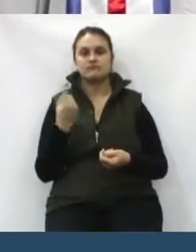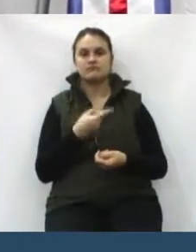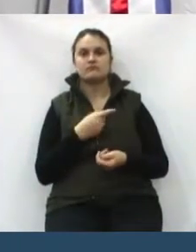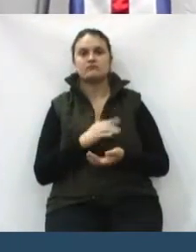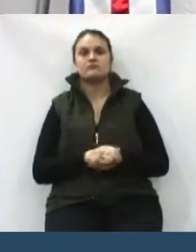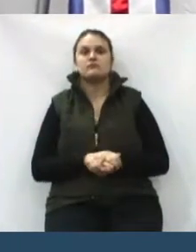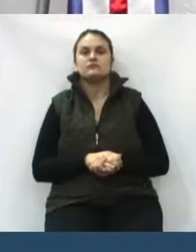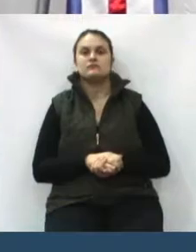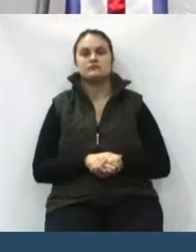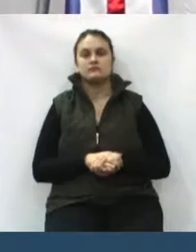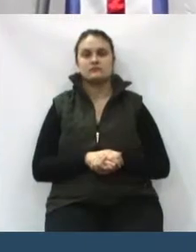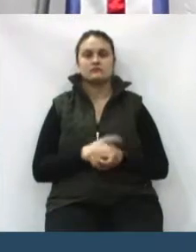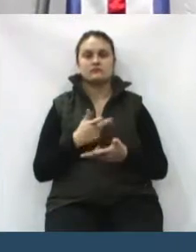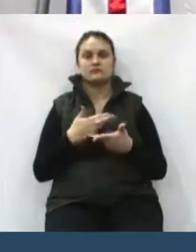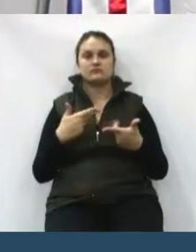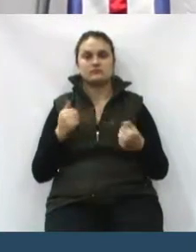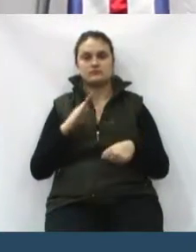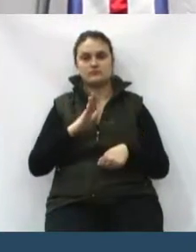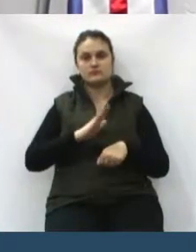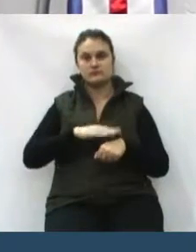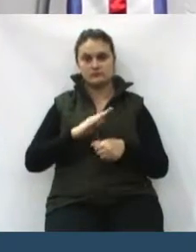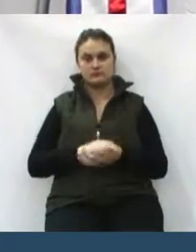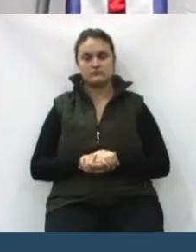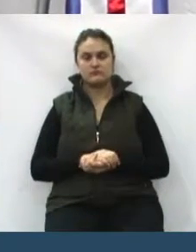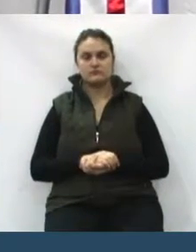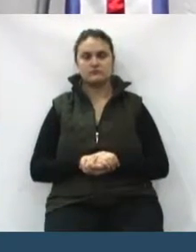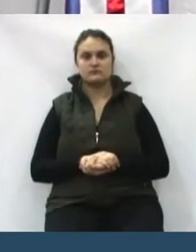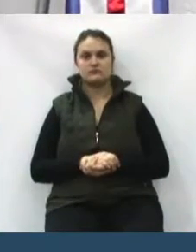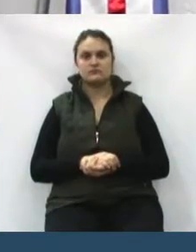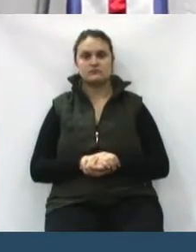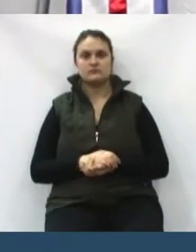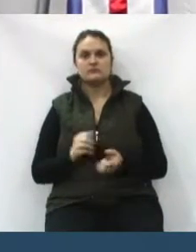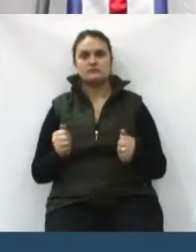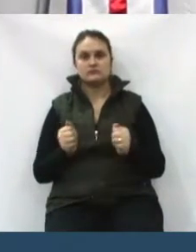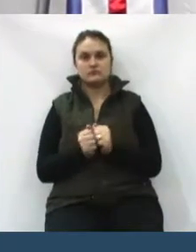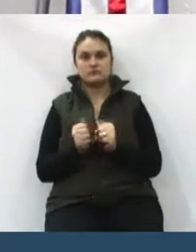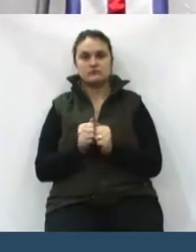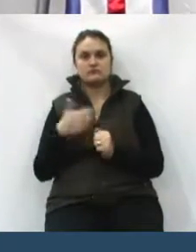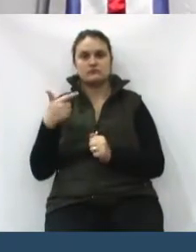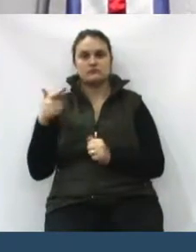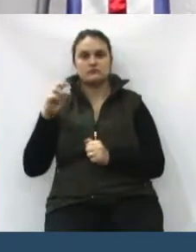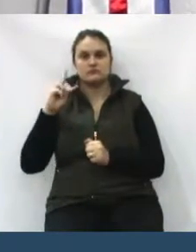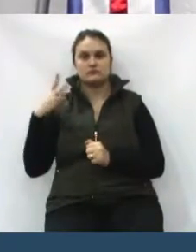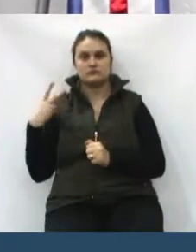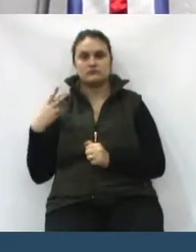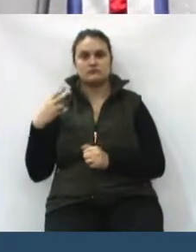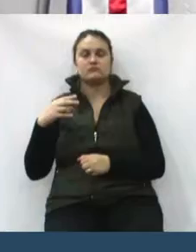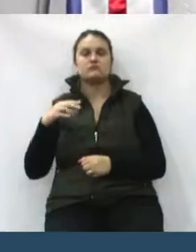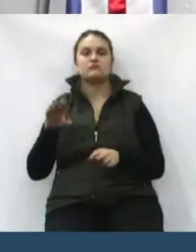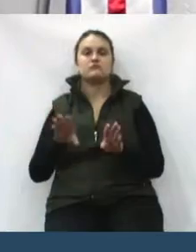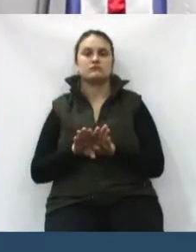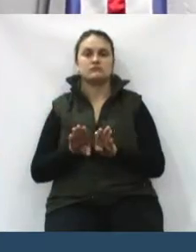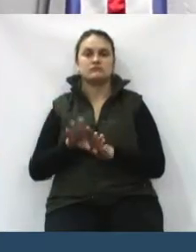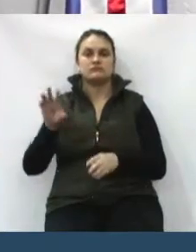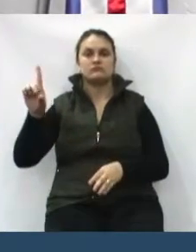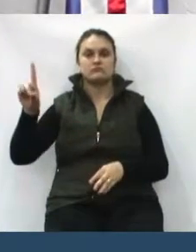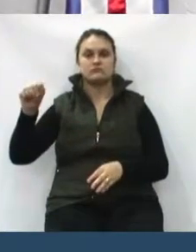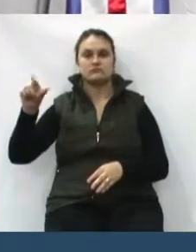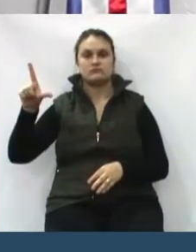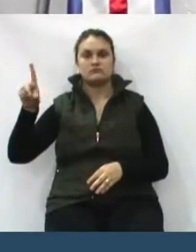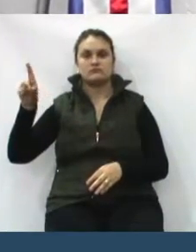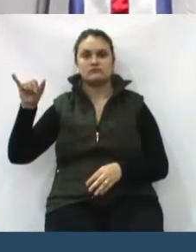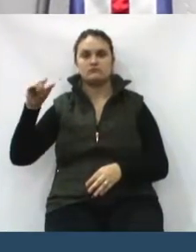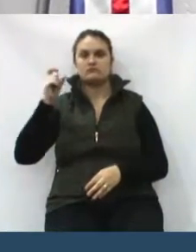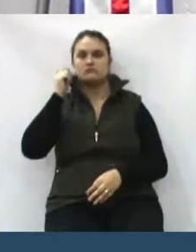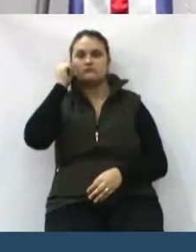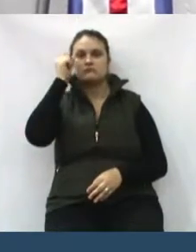algo a mais. juntamente com outros vereadores, vereador Ziroto Daldin, ideias,